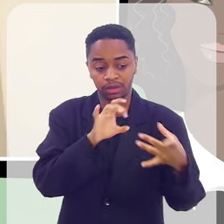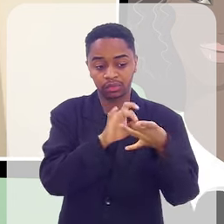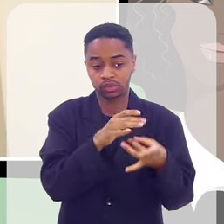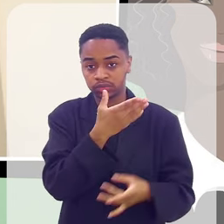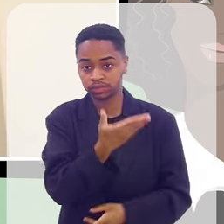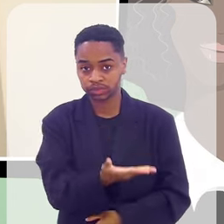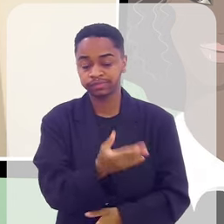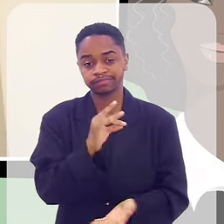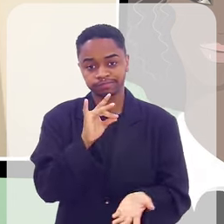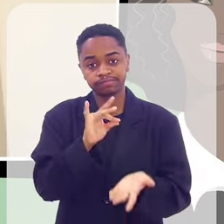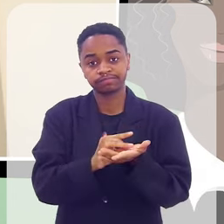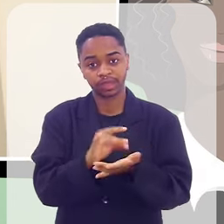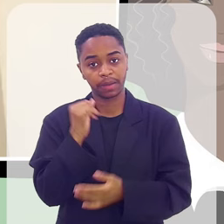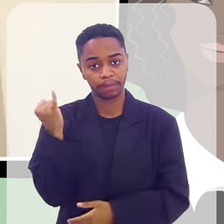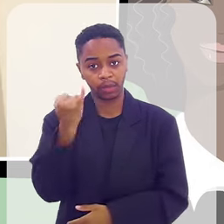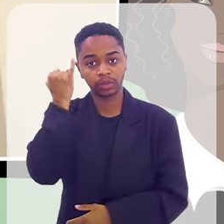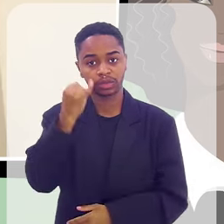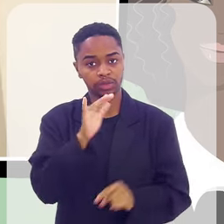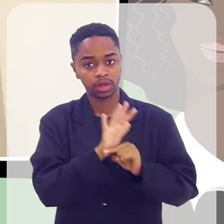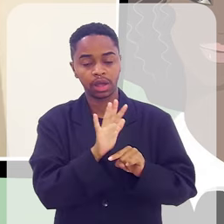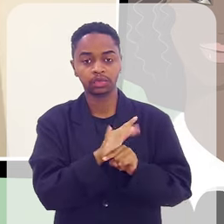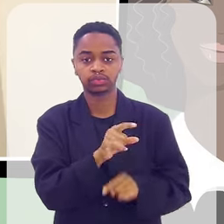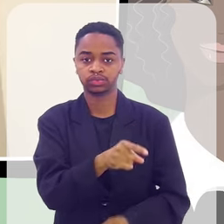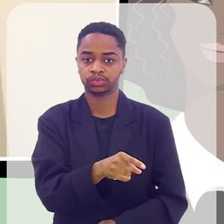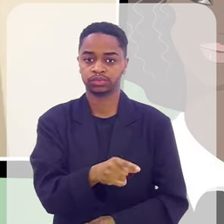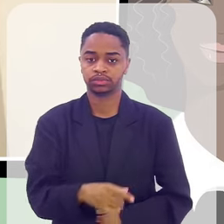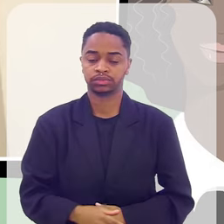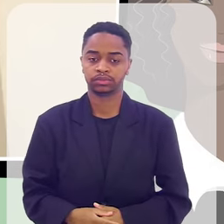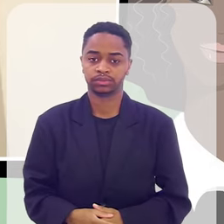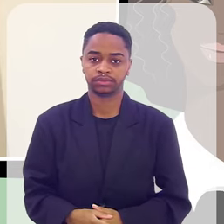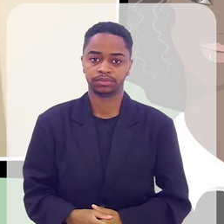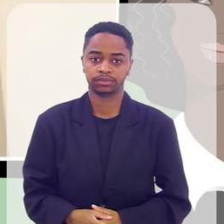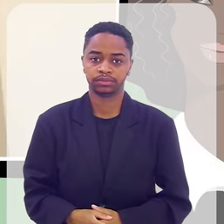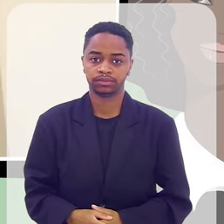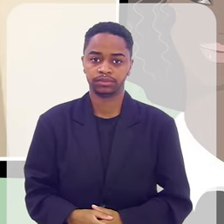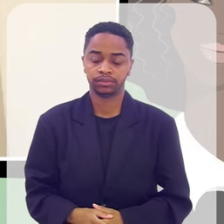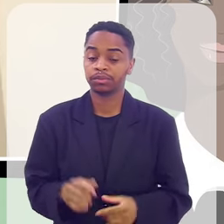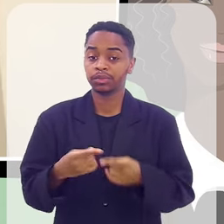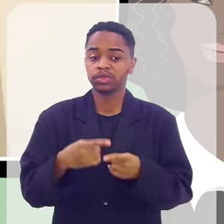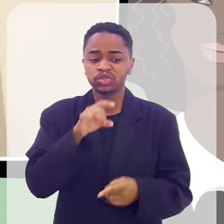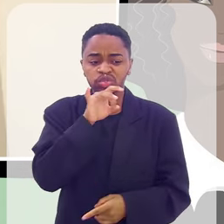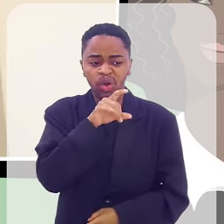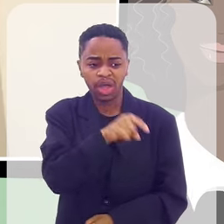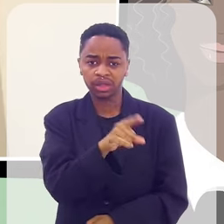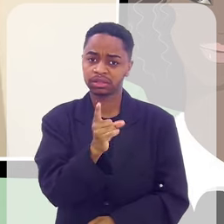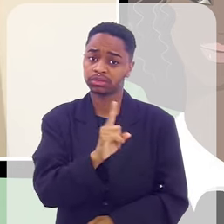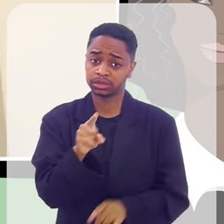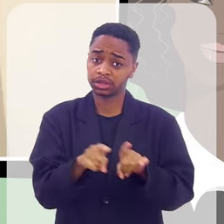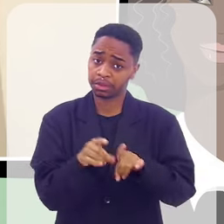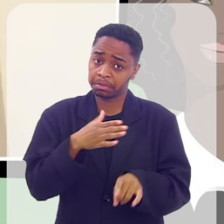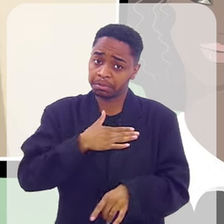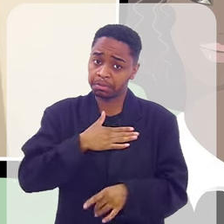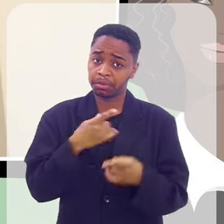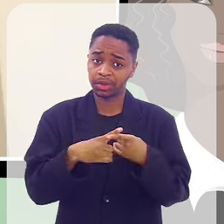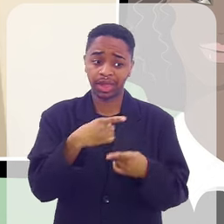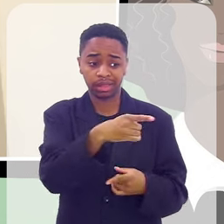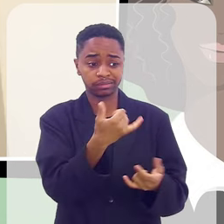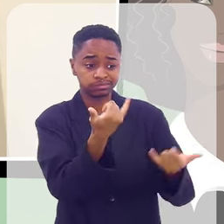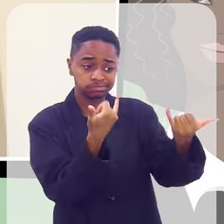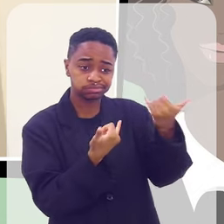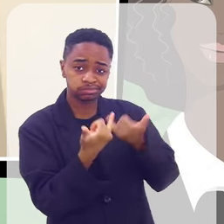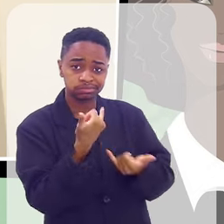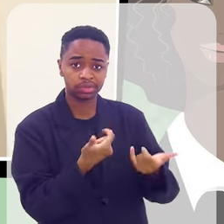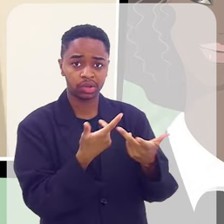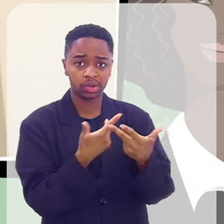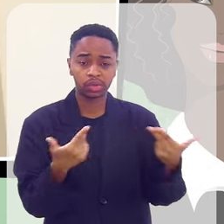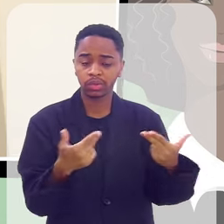aquela pessoa estava sendo importante para ela. Não só para ela, mas para mim, porque cada palavra que eu ouvia